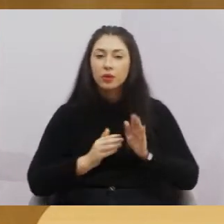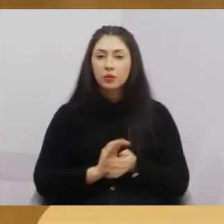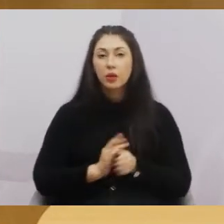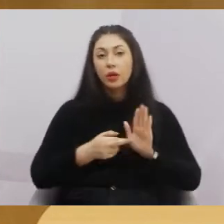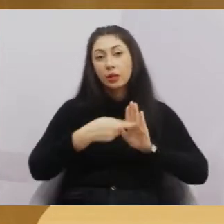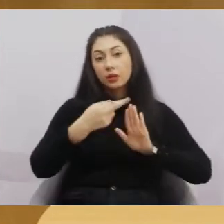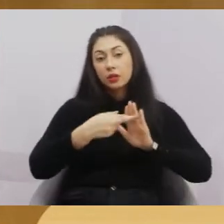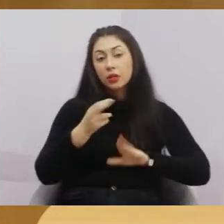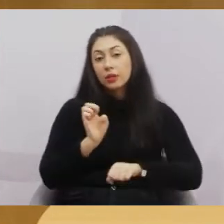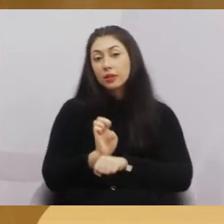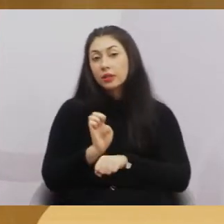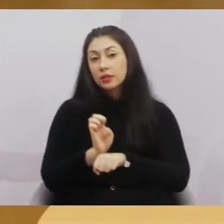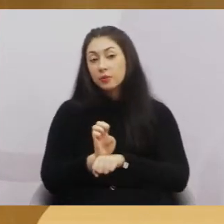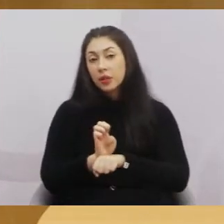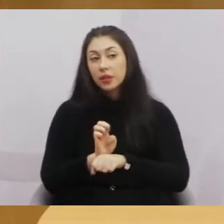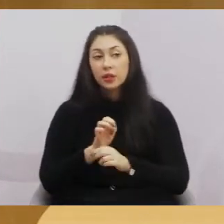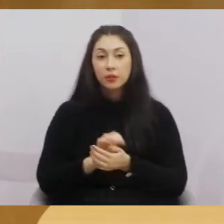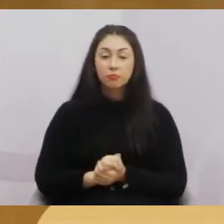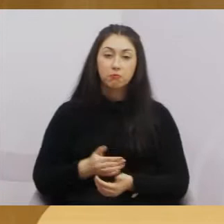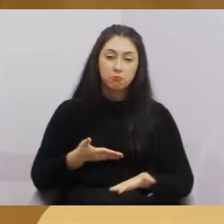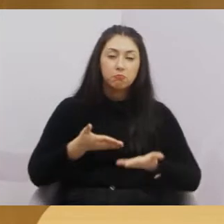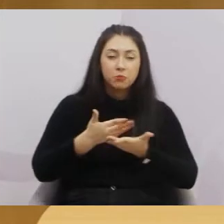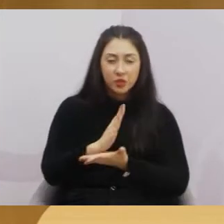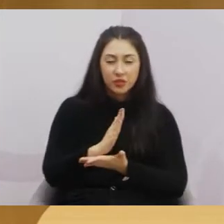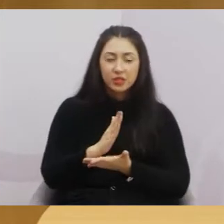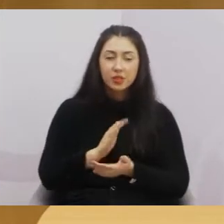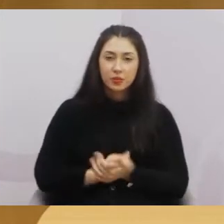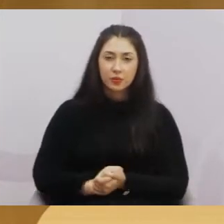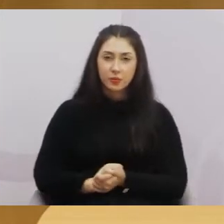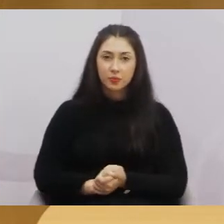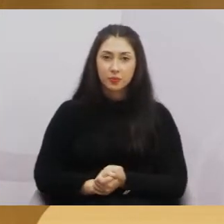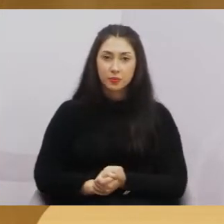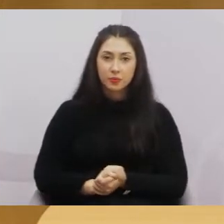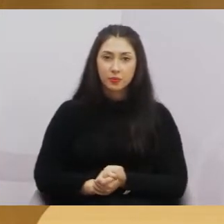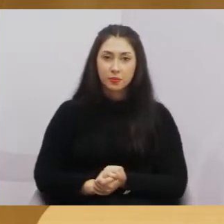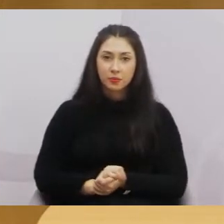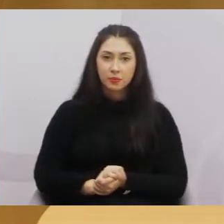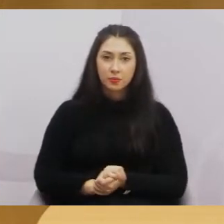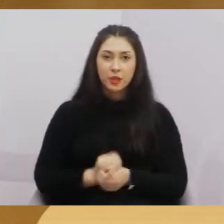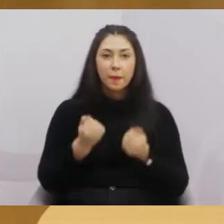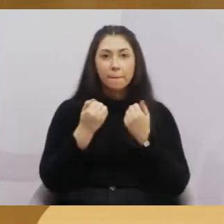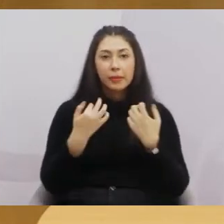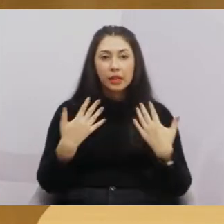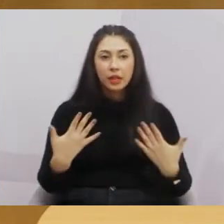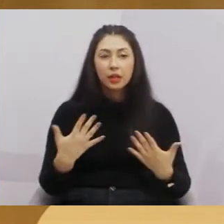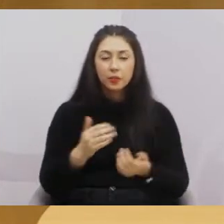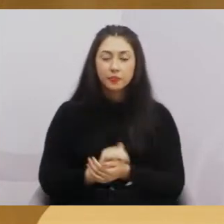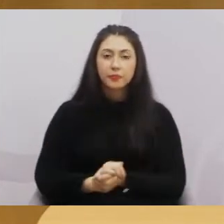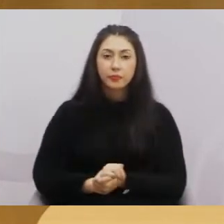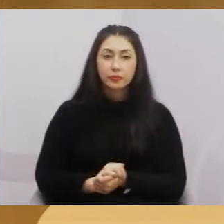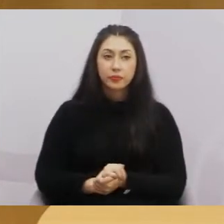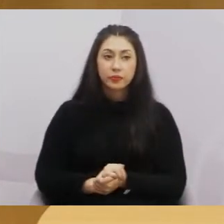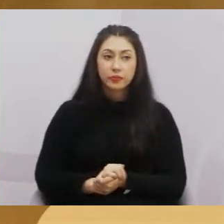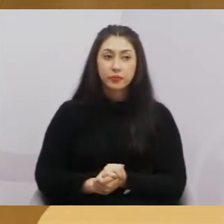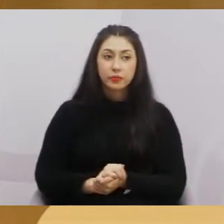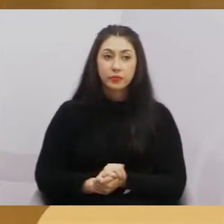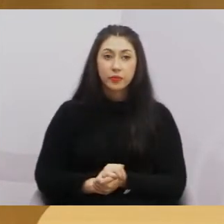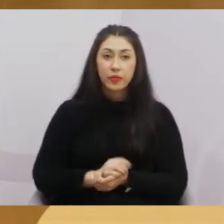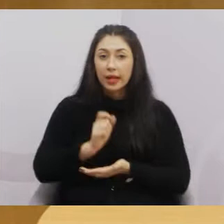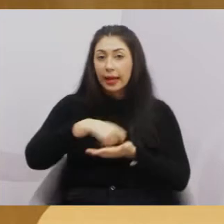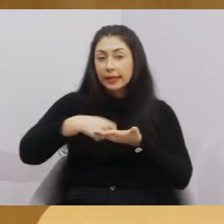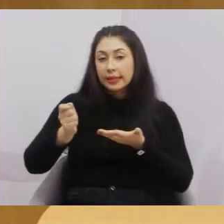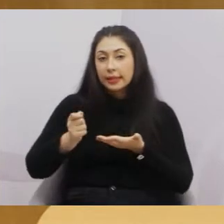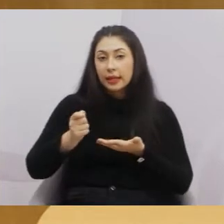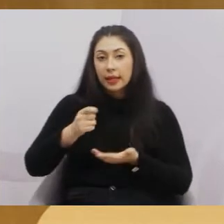aguarda-se a sua aprovação em plenário. Assina esse projeto, vereador